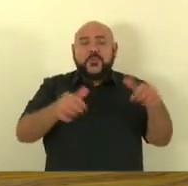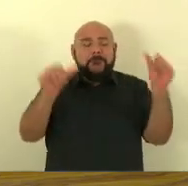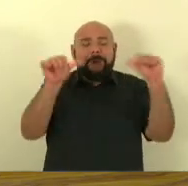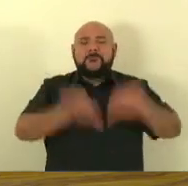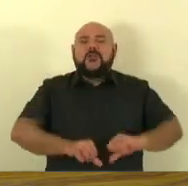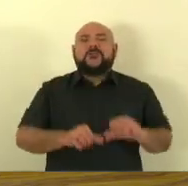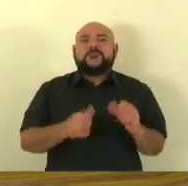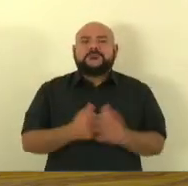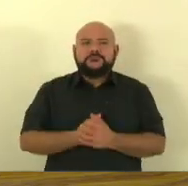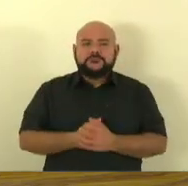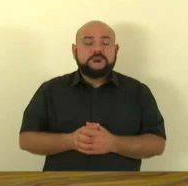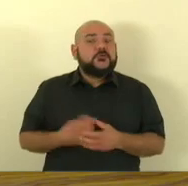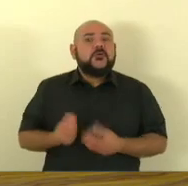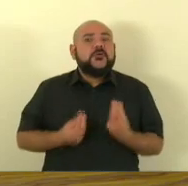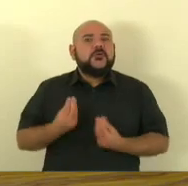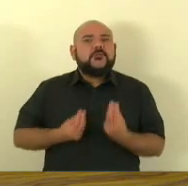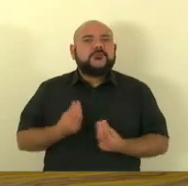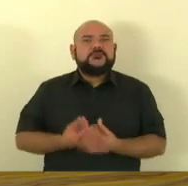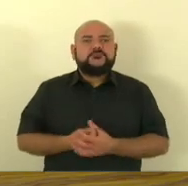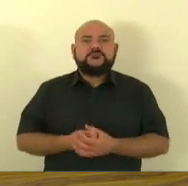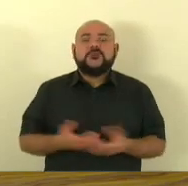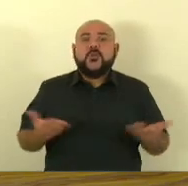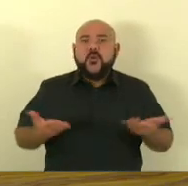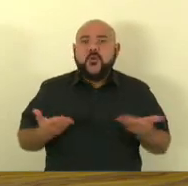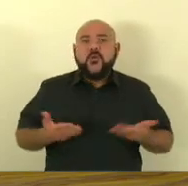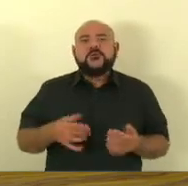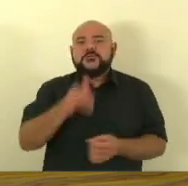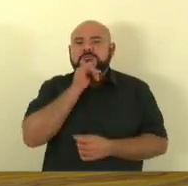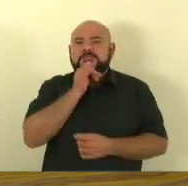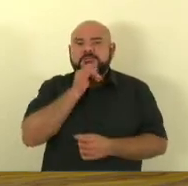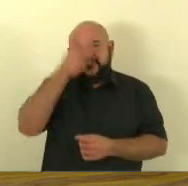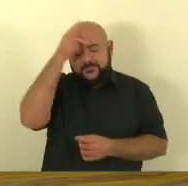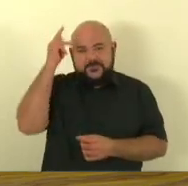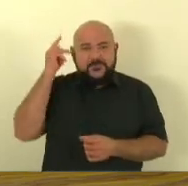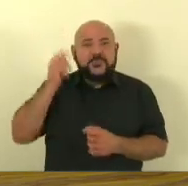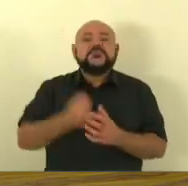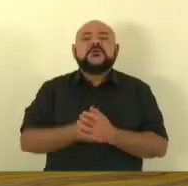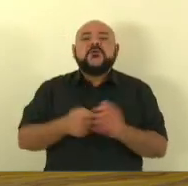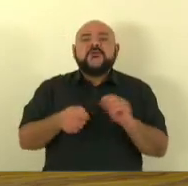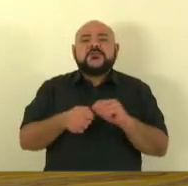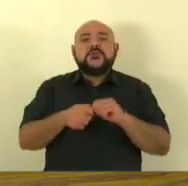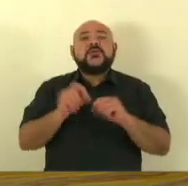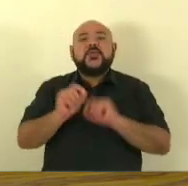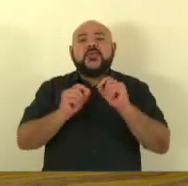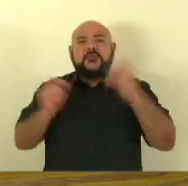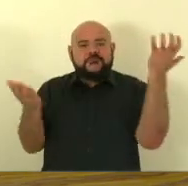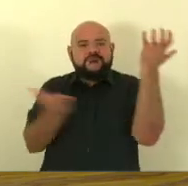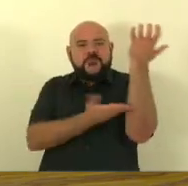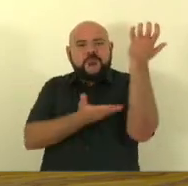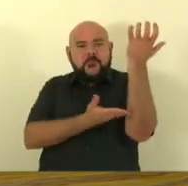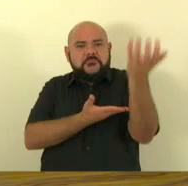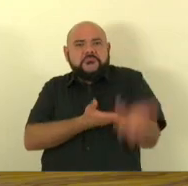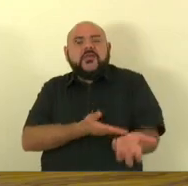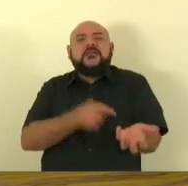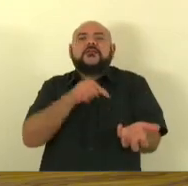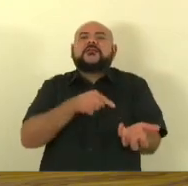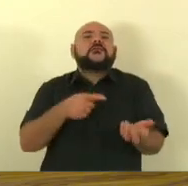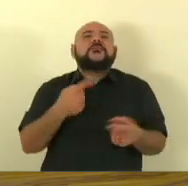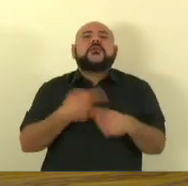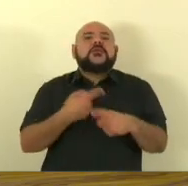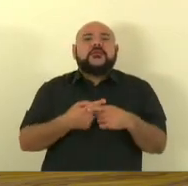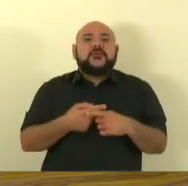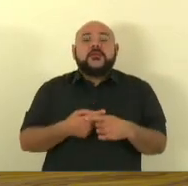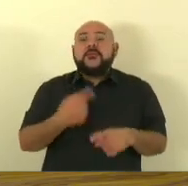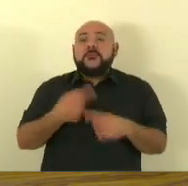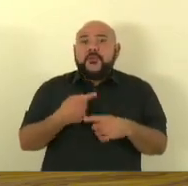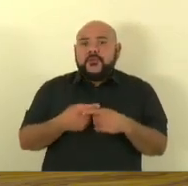nessa situação hoje o Ribeirinho por exemplo por que ele derruba uma árvore que está lá no quintal dele porque ele está vendo a esposa dele